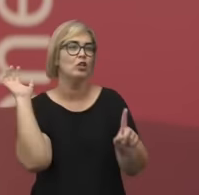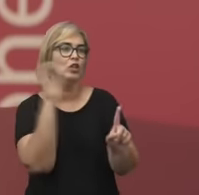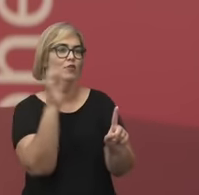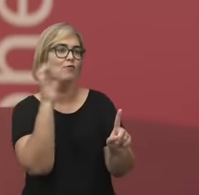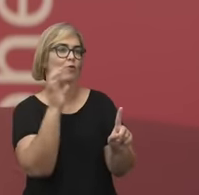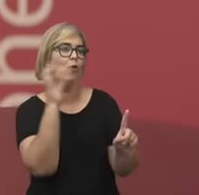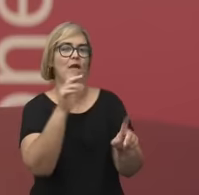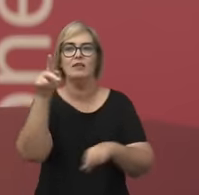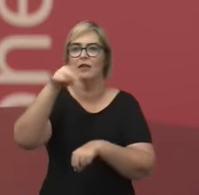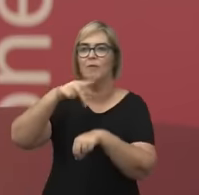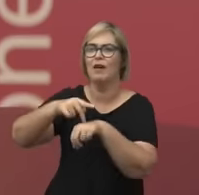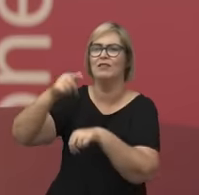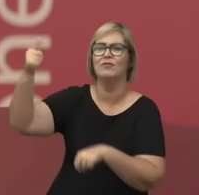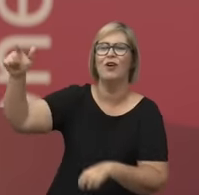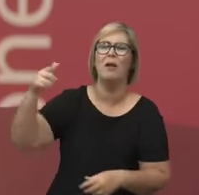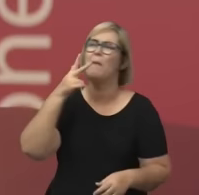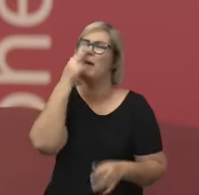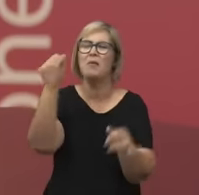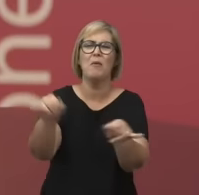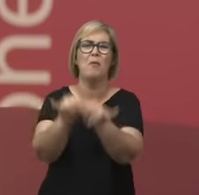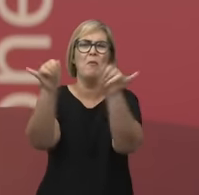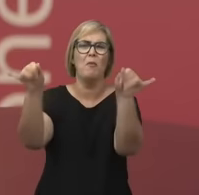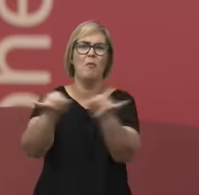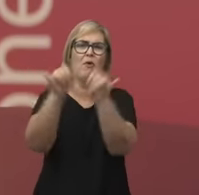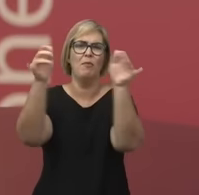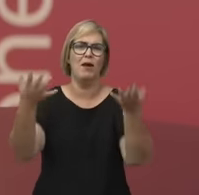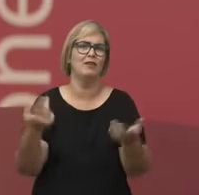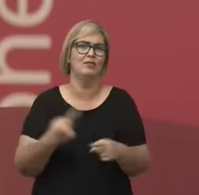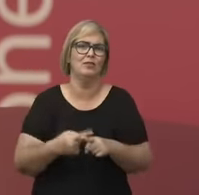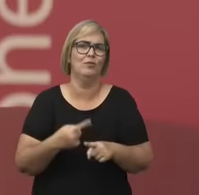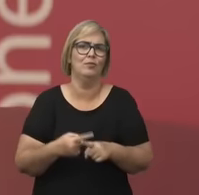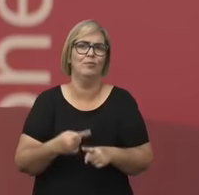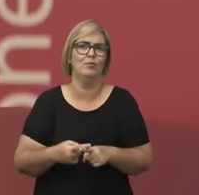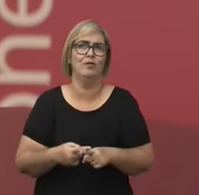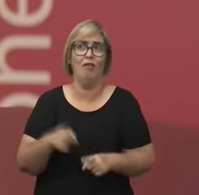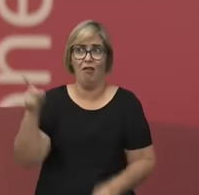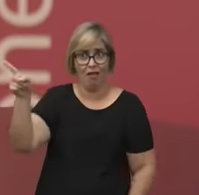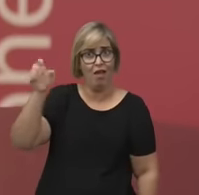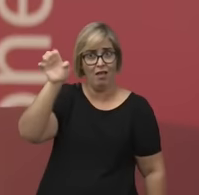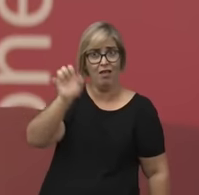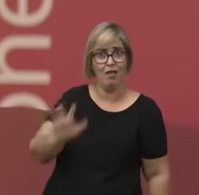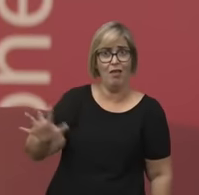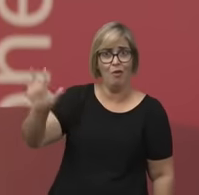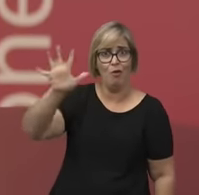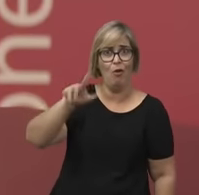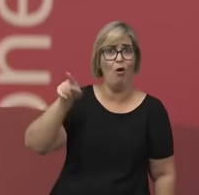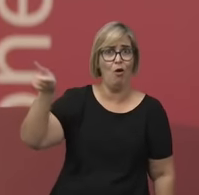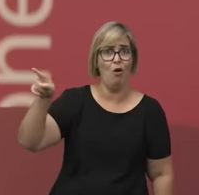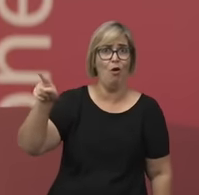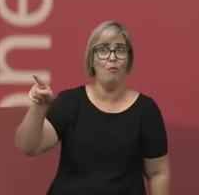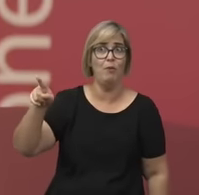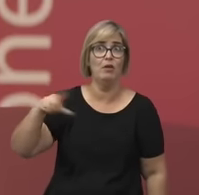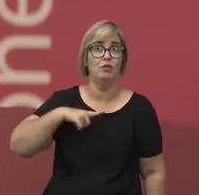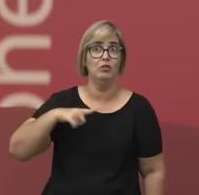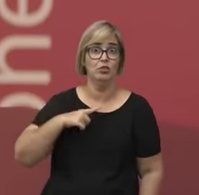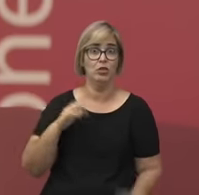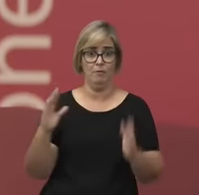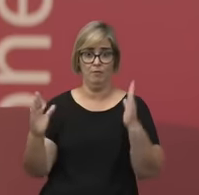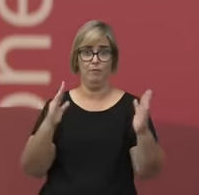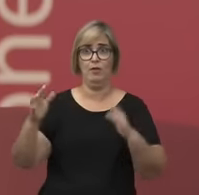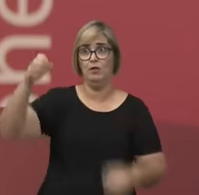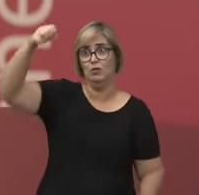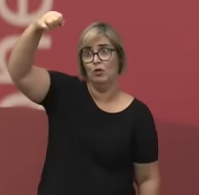externa, é uma grande bobagem, porque, mesmo na Europa, o iluminismo, o iluminismo,